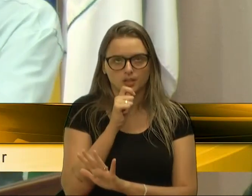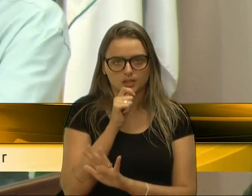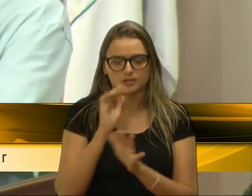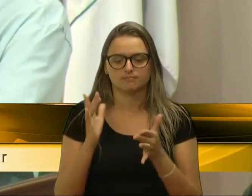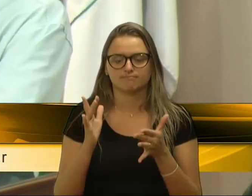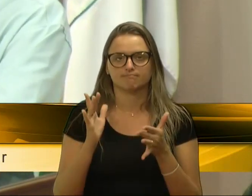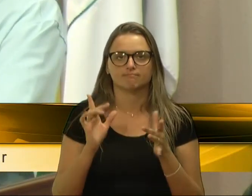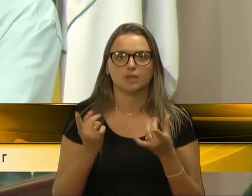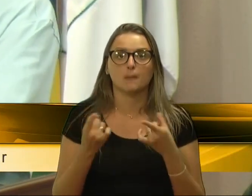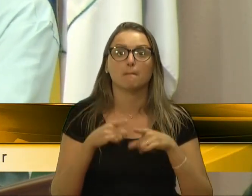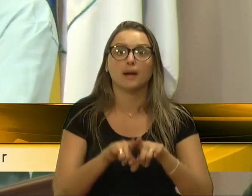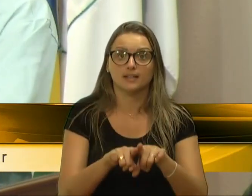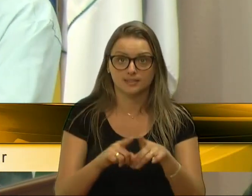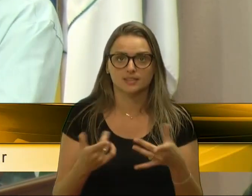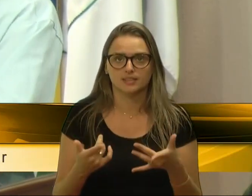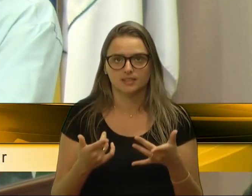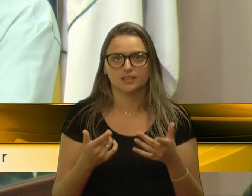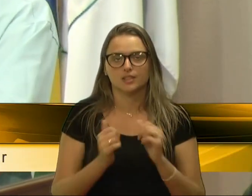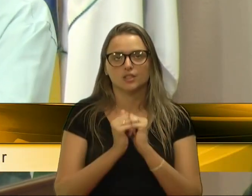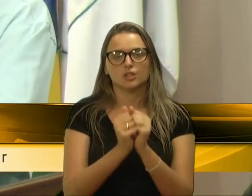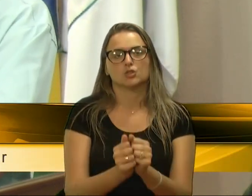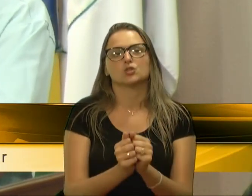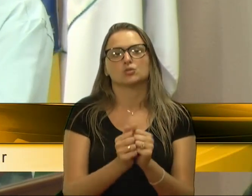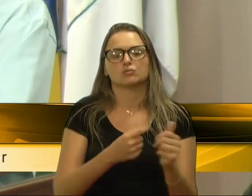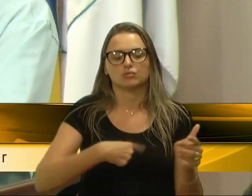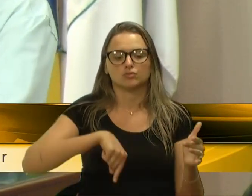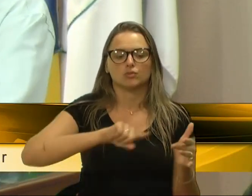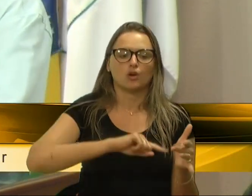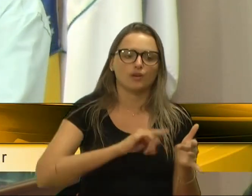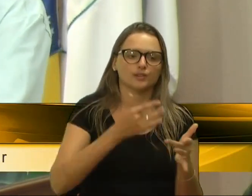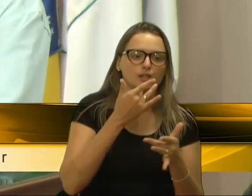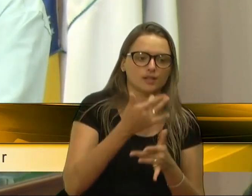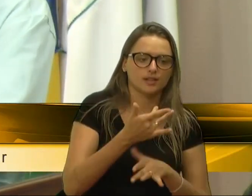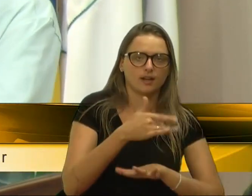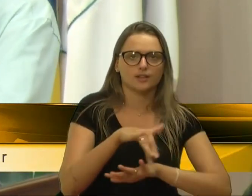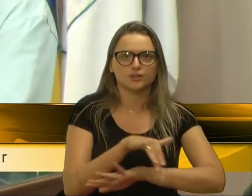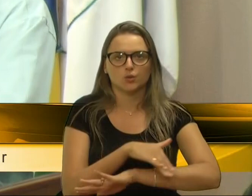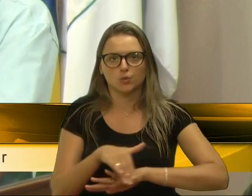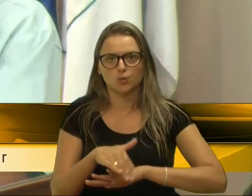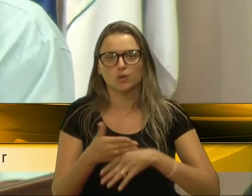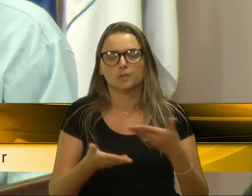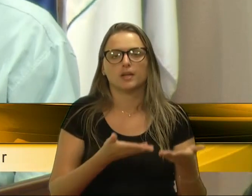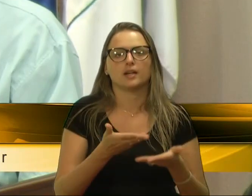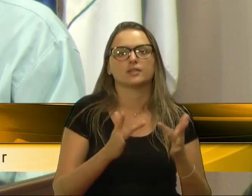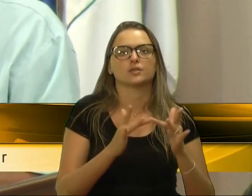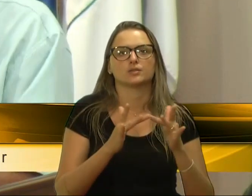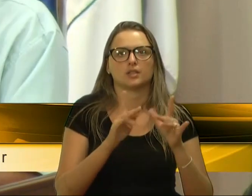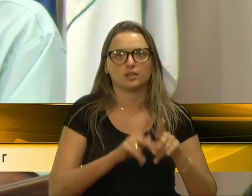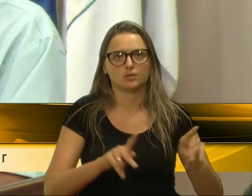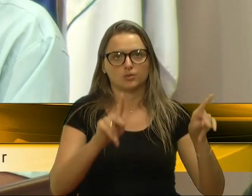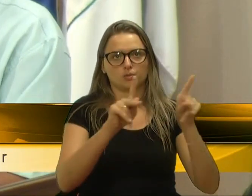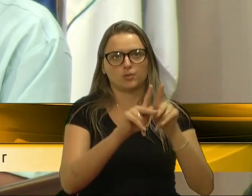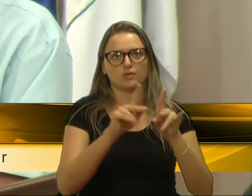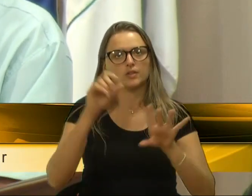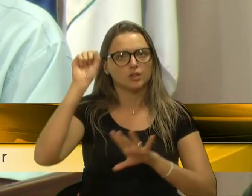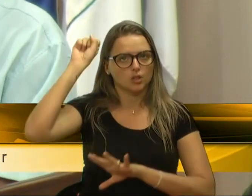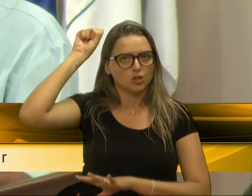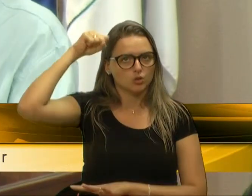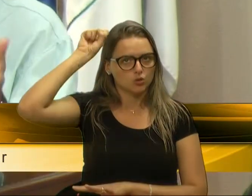que tal dia nós iríamos estar na tal rua, no tal endereço, para atender a população. Então, o Xuxa